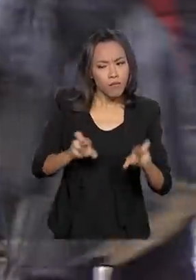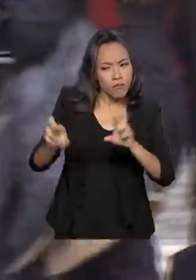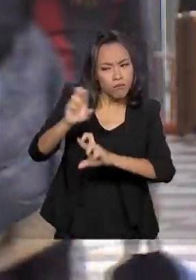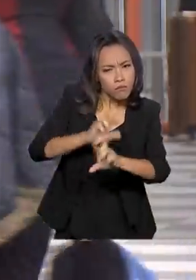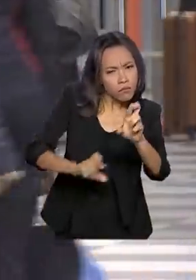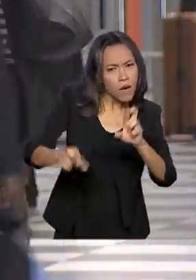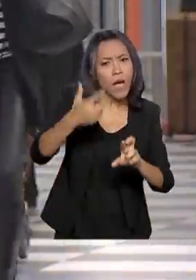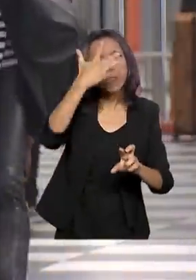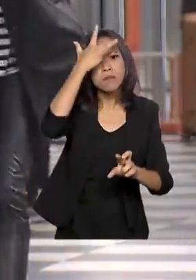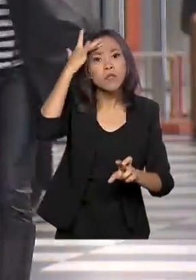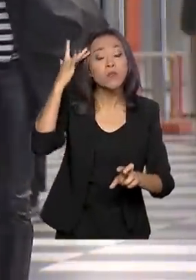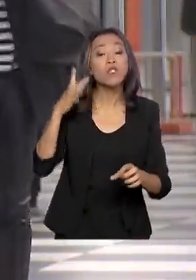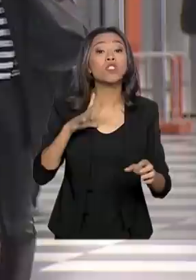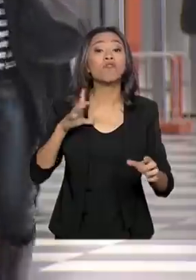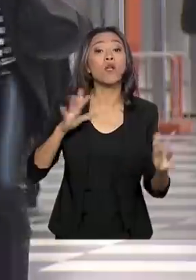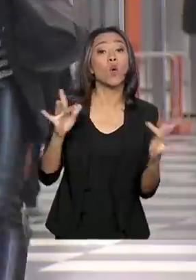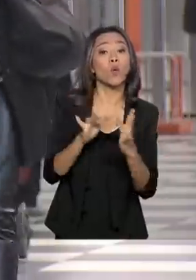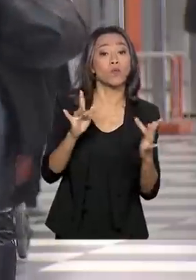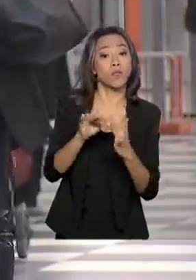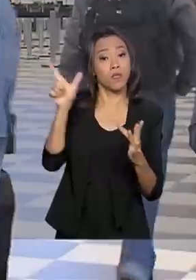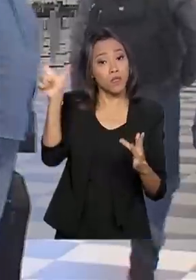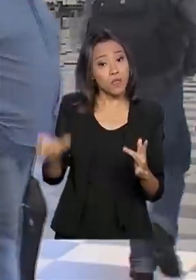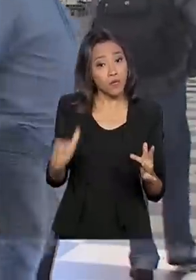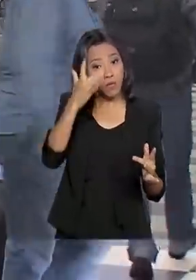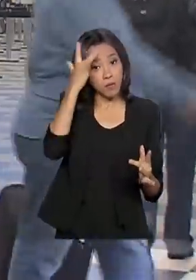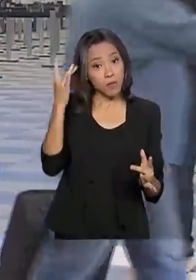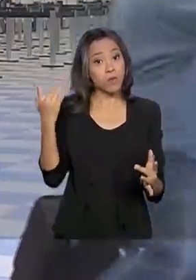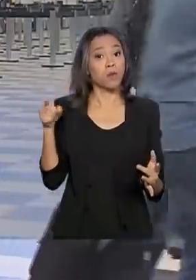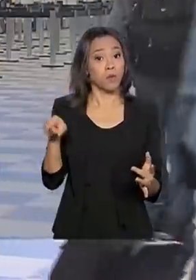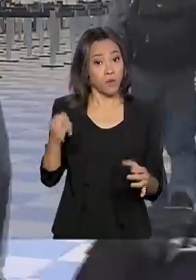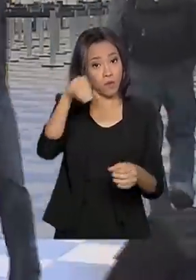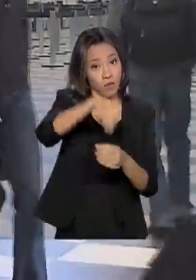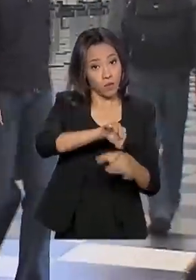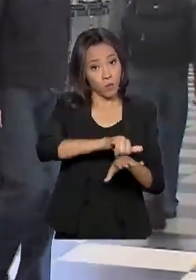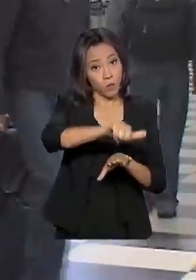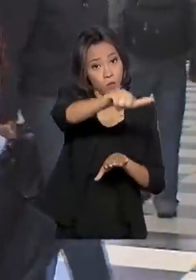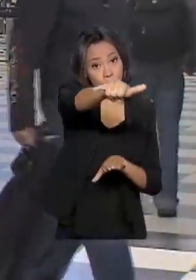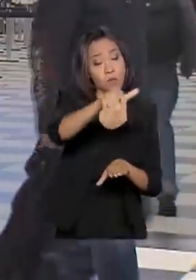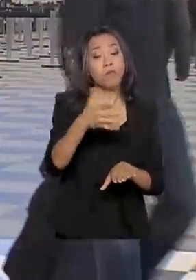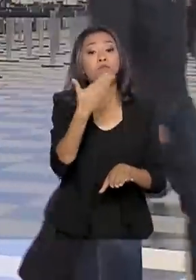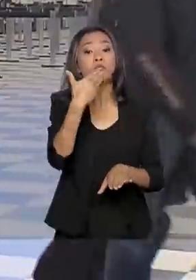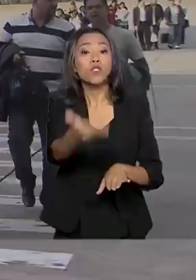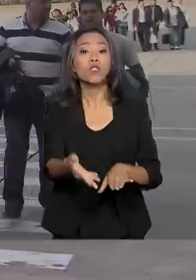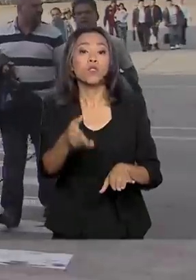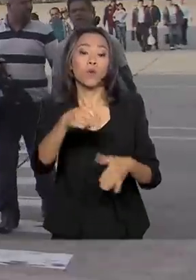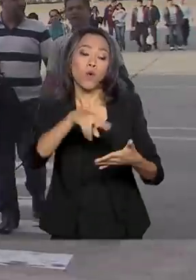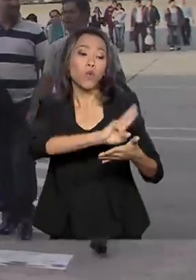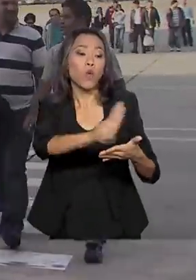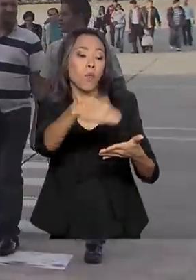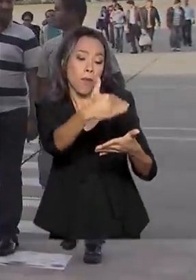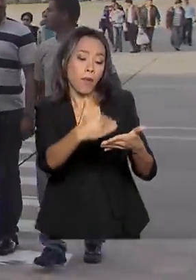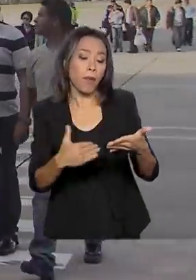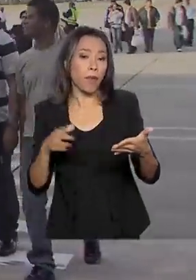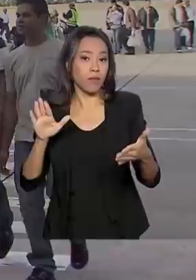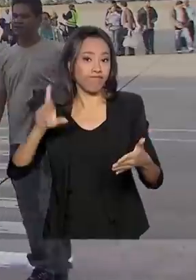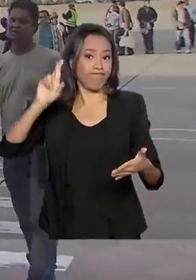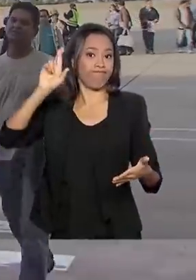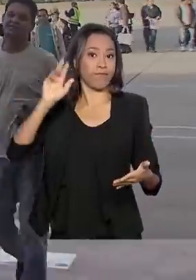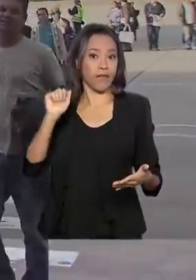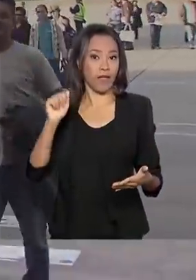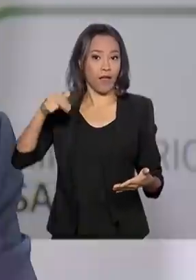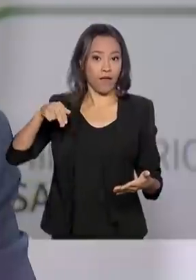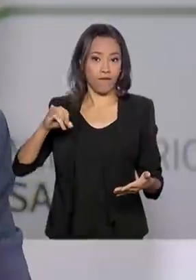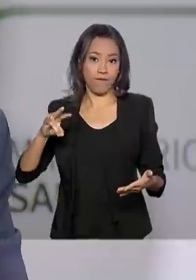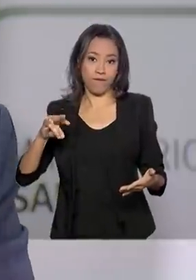que tiveram contato com o paciente. A Anvisa solicitou a lista dos passageiros que vieram para o Brasil no